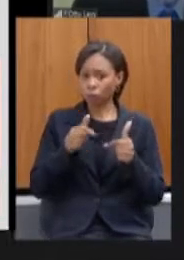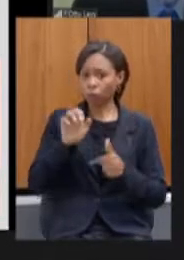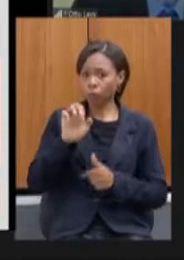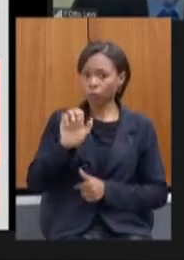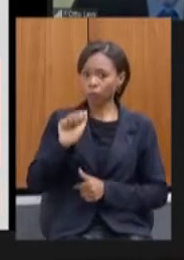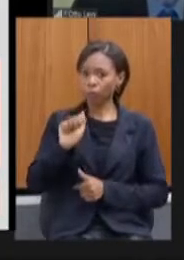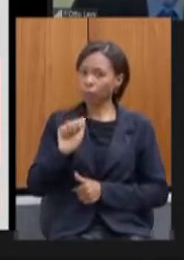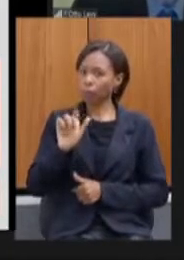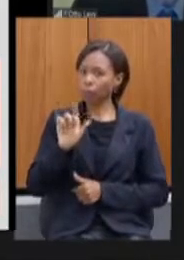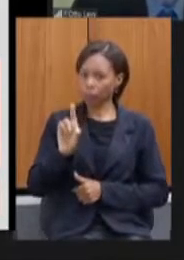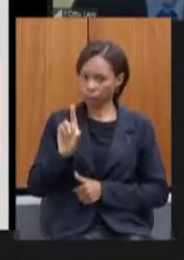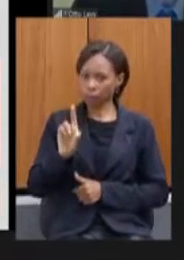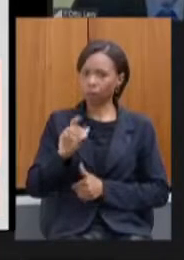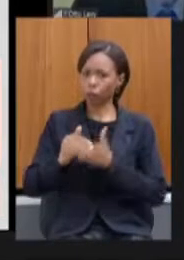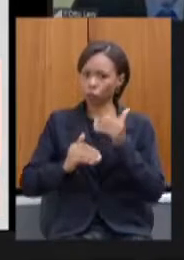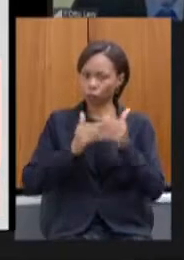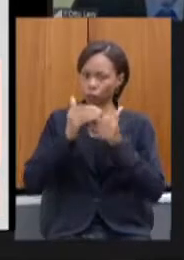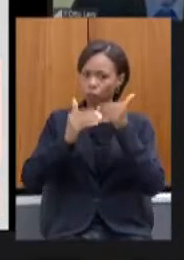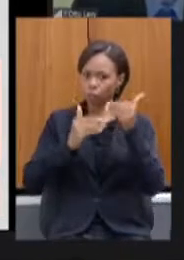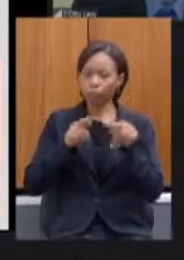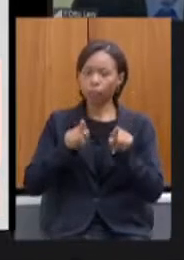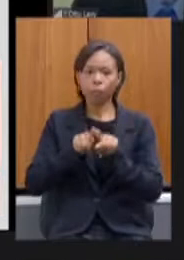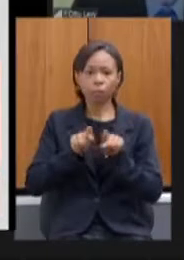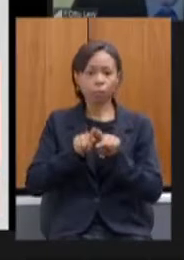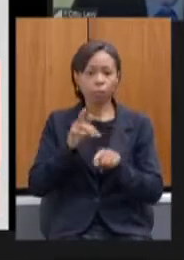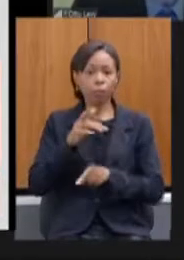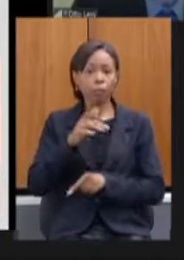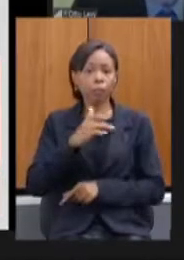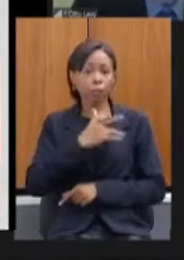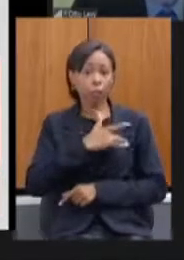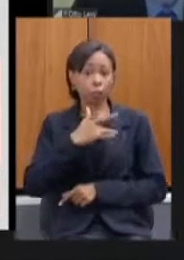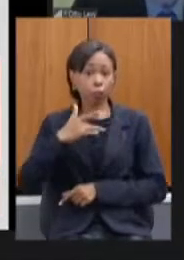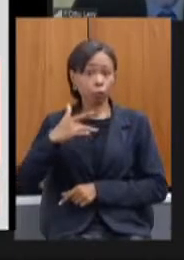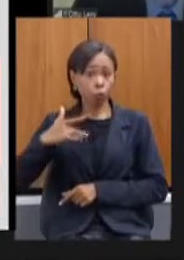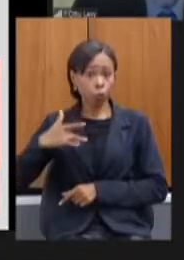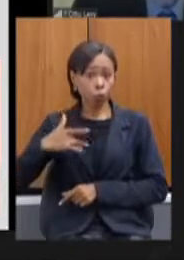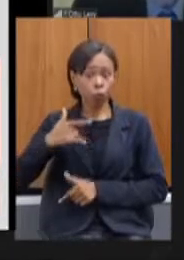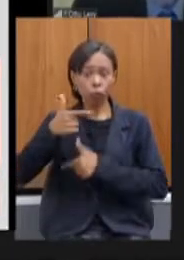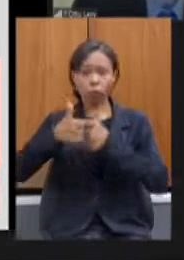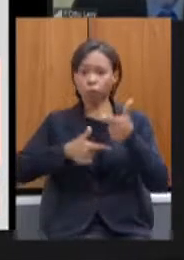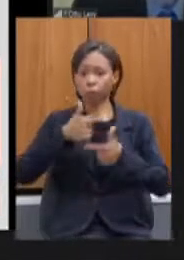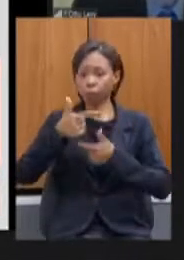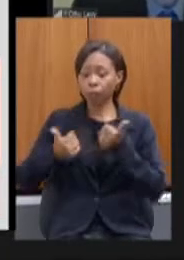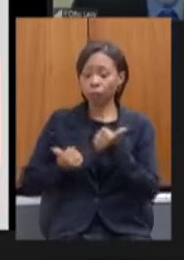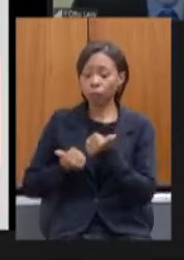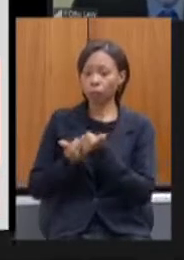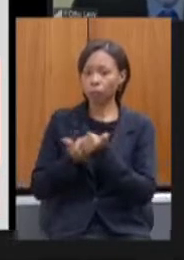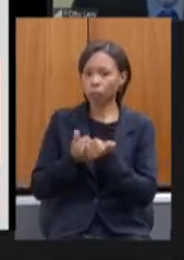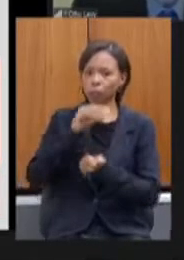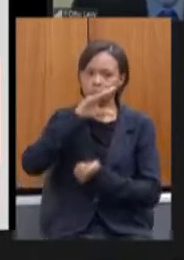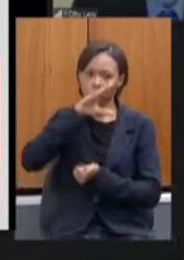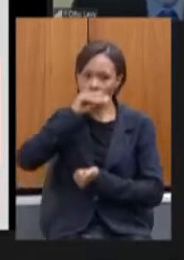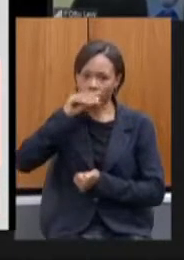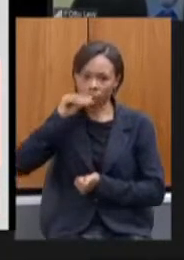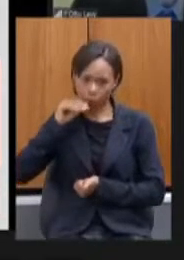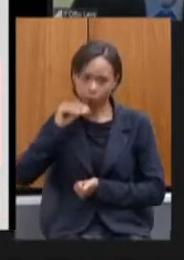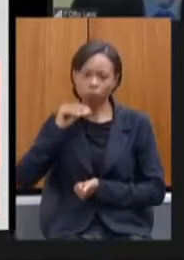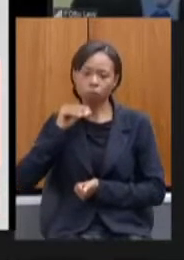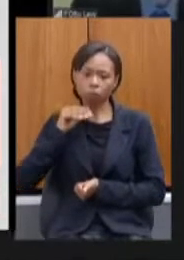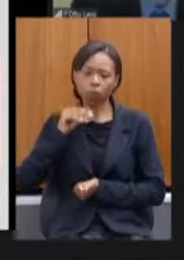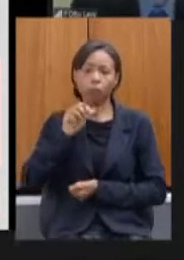implementação de ações de saúde ocupacional para orientação e suporte ao servidor então para as pessoas que